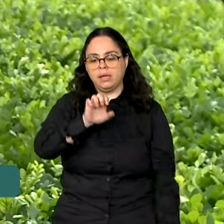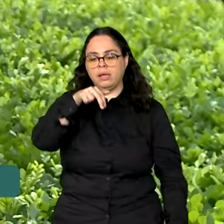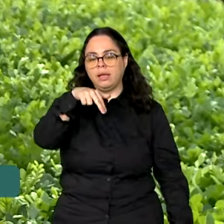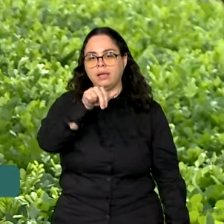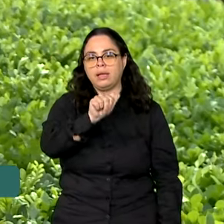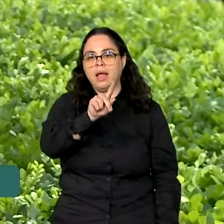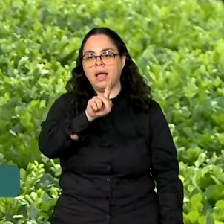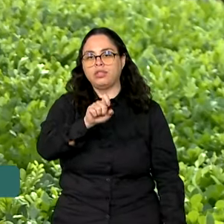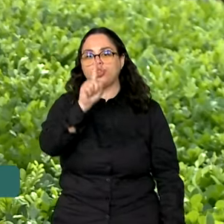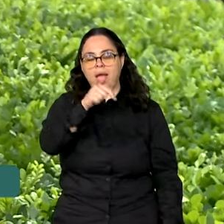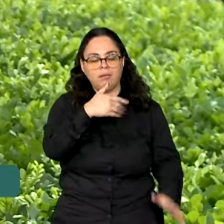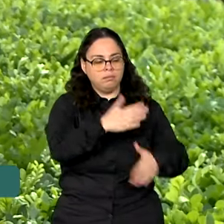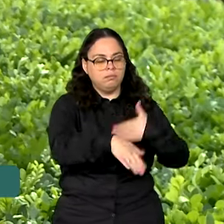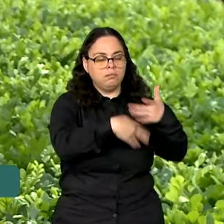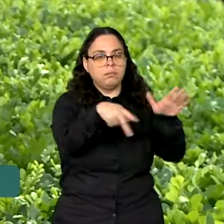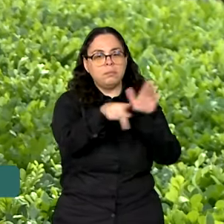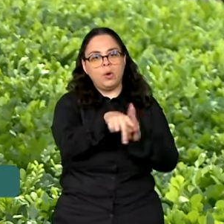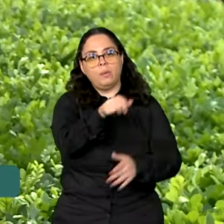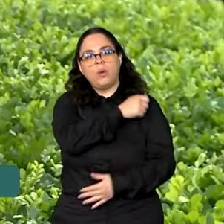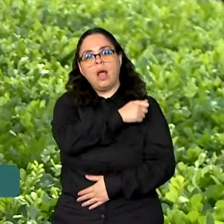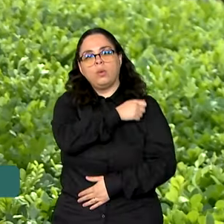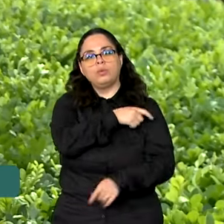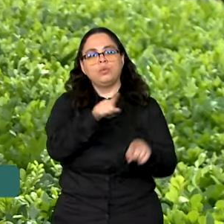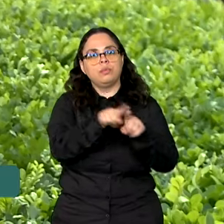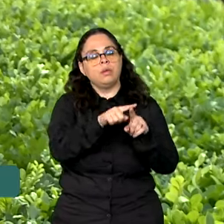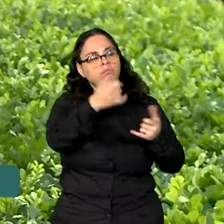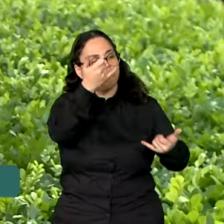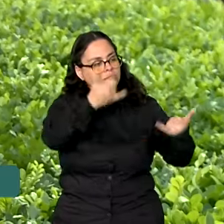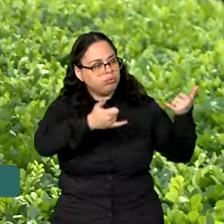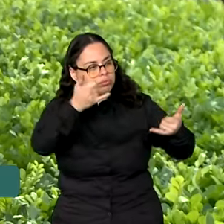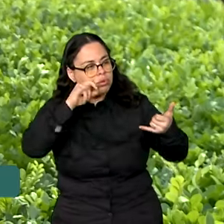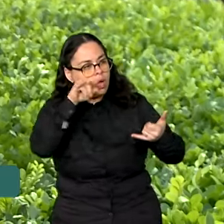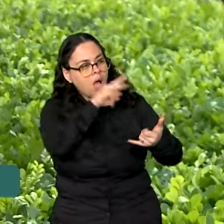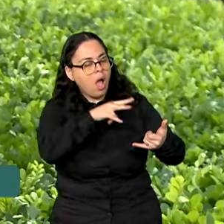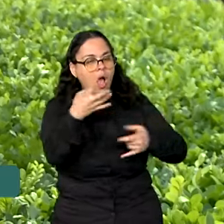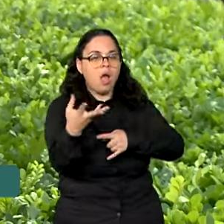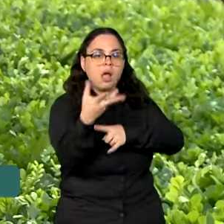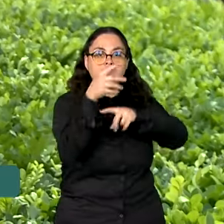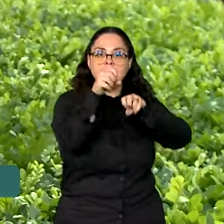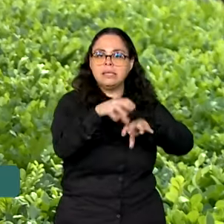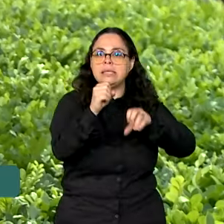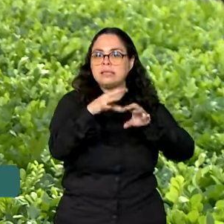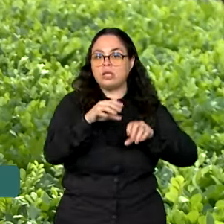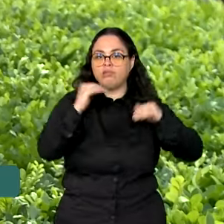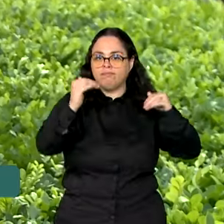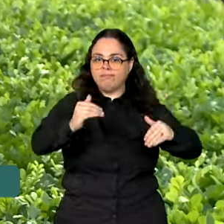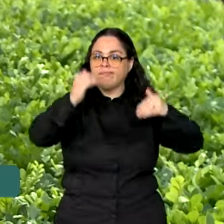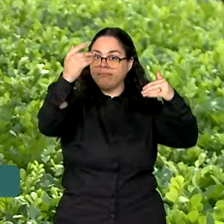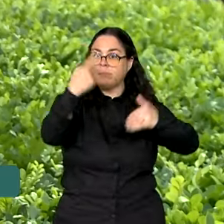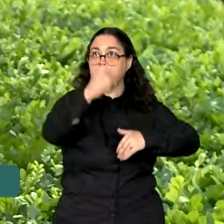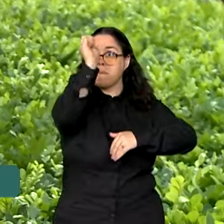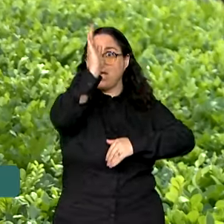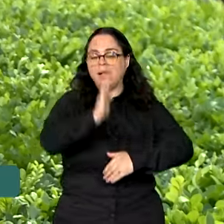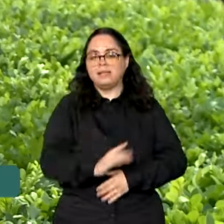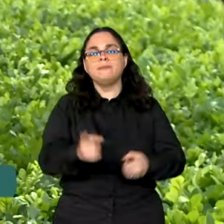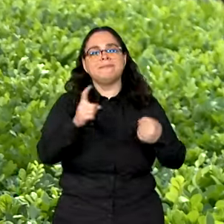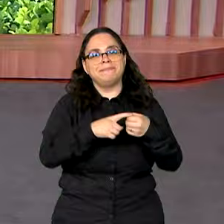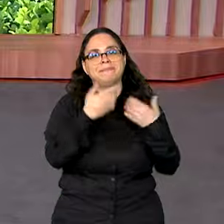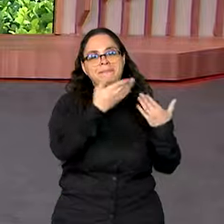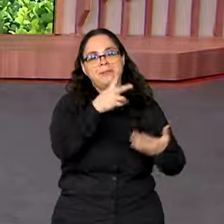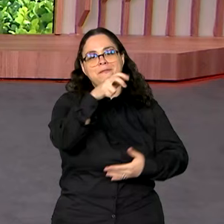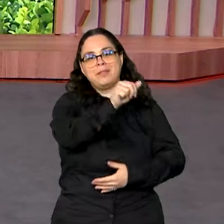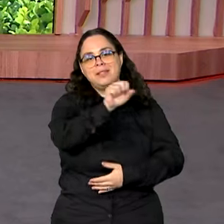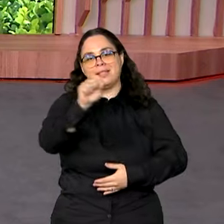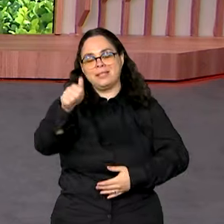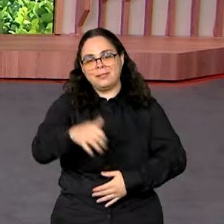o desempenho dos estudantes e ele mensura também a qualidade do ensino superior em todo o Brasil. Eu volto com você, Vanessa.